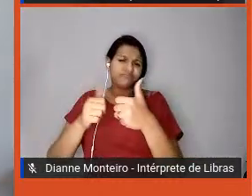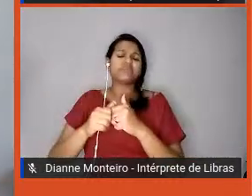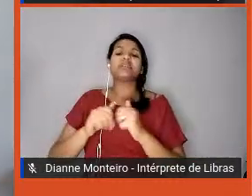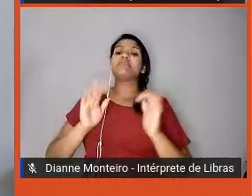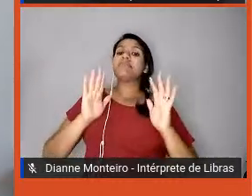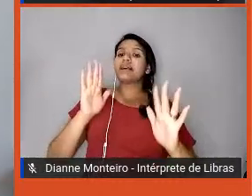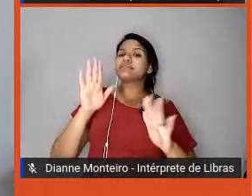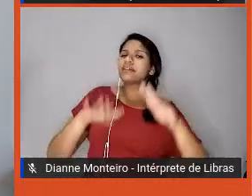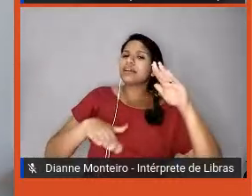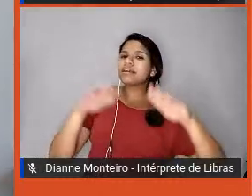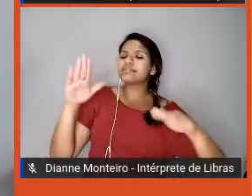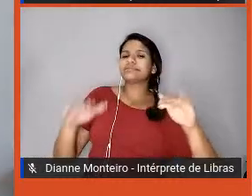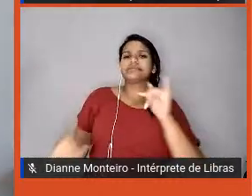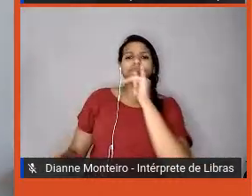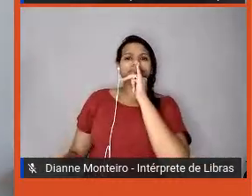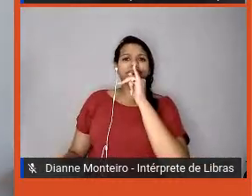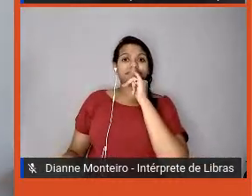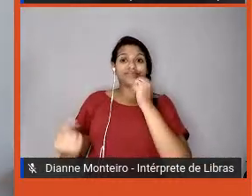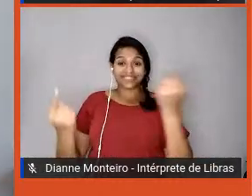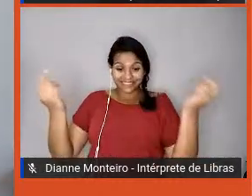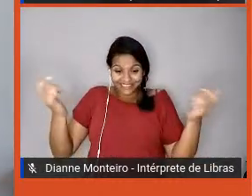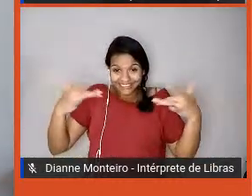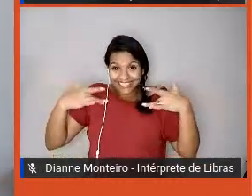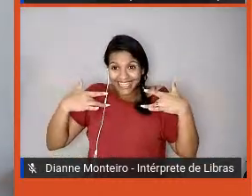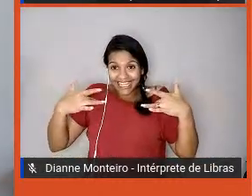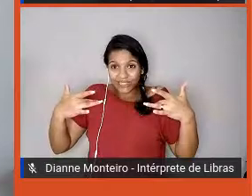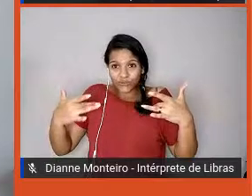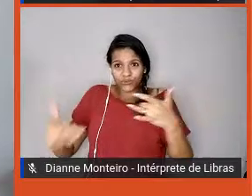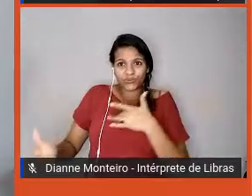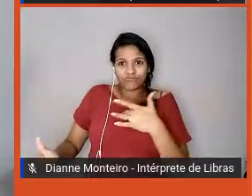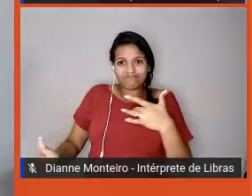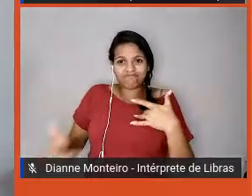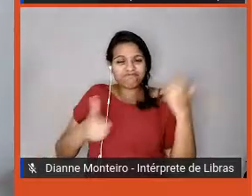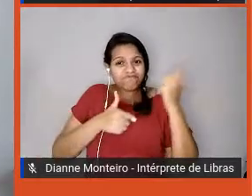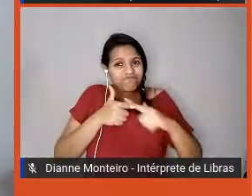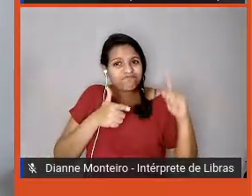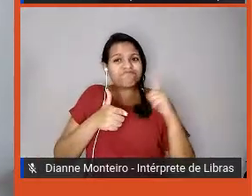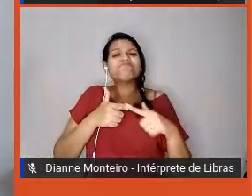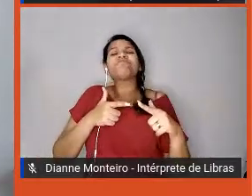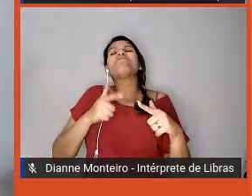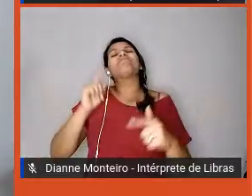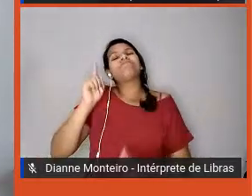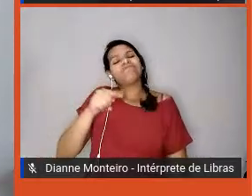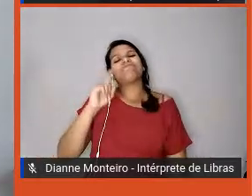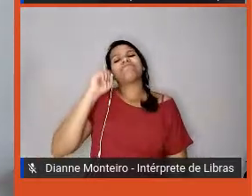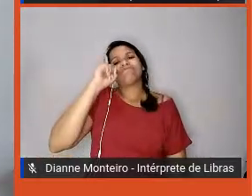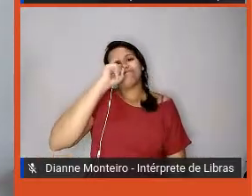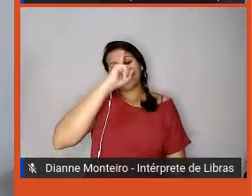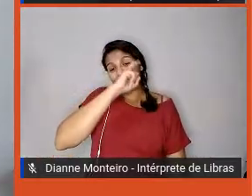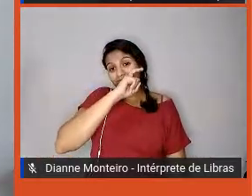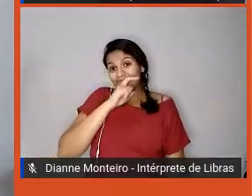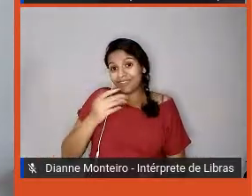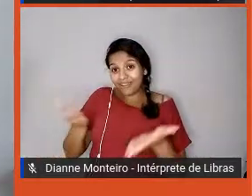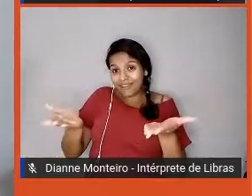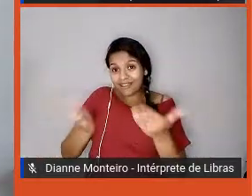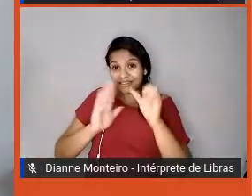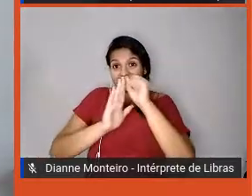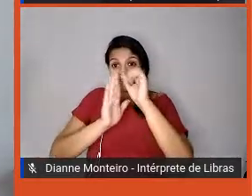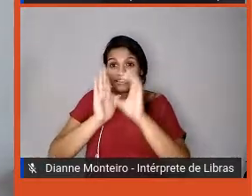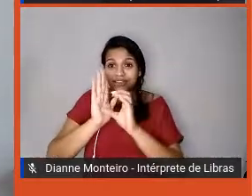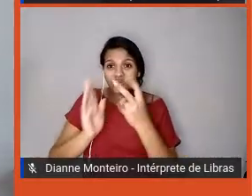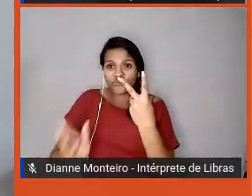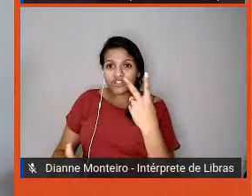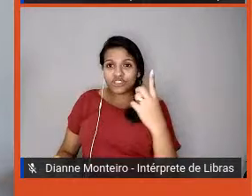converse com um colaborador, é muito delicado, é um tabu, em pleno século 21, né, mas nós